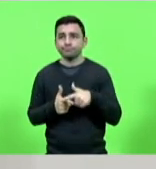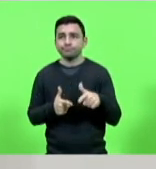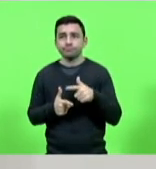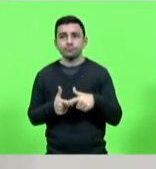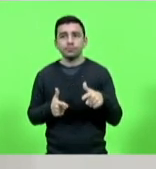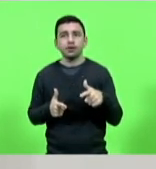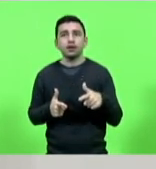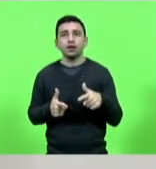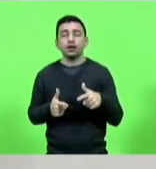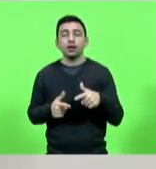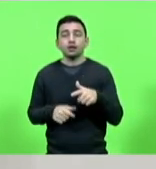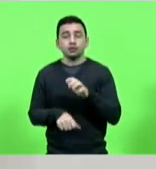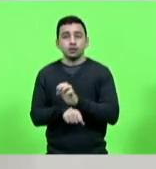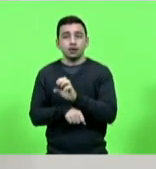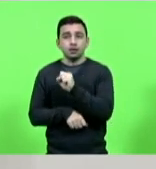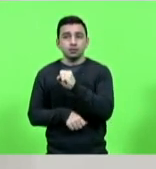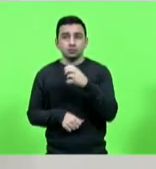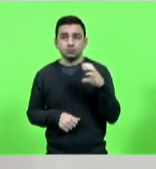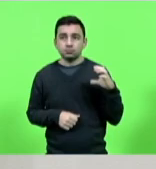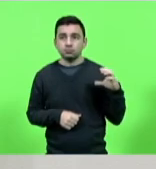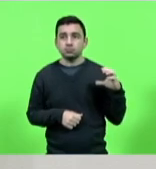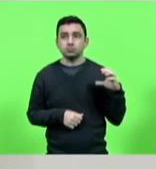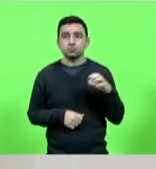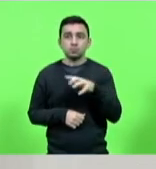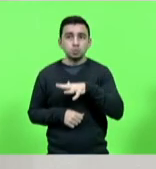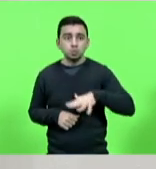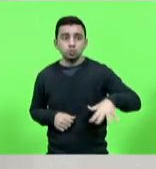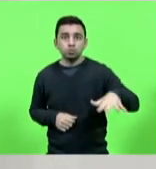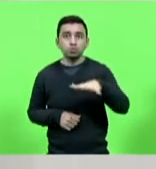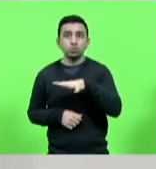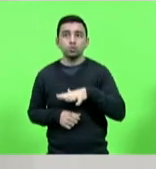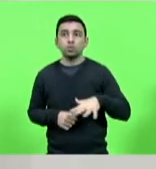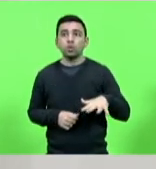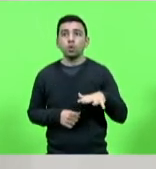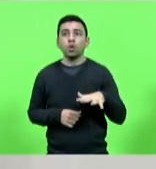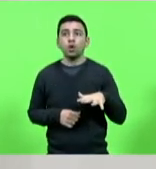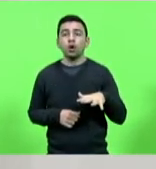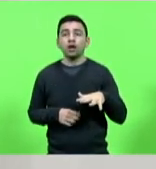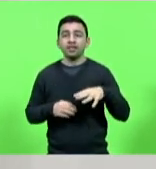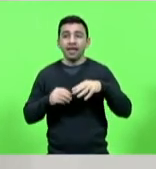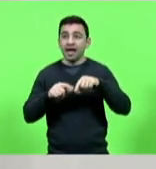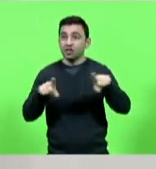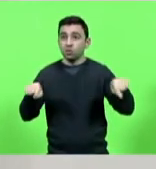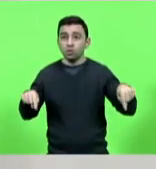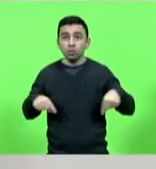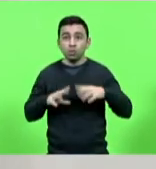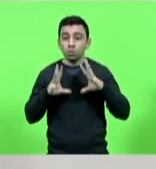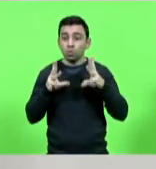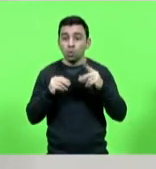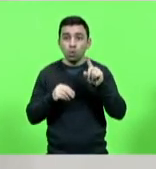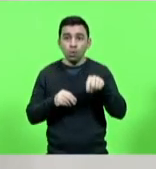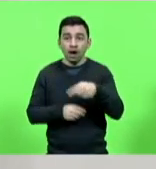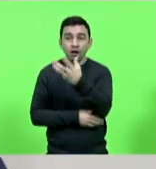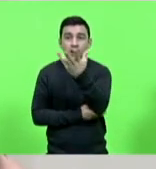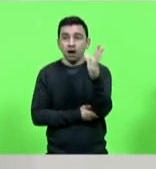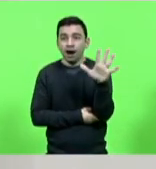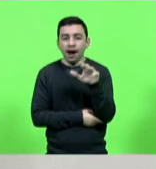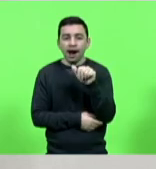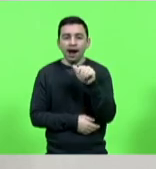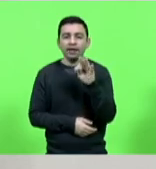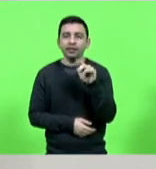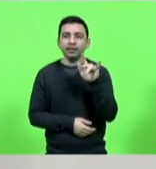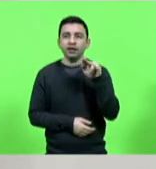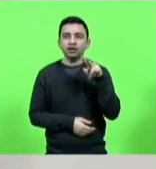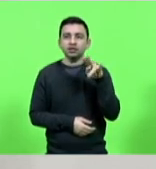colocando o Estado de Santa Catarina, todo ele, o território total como Mata Atlântica, o que está